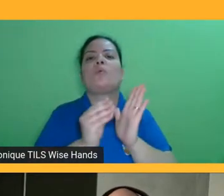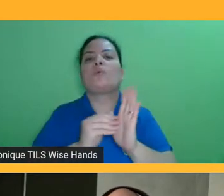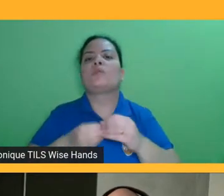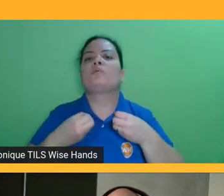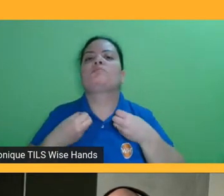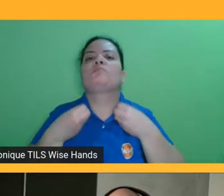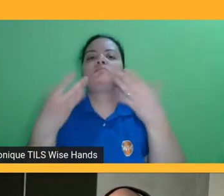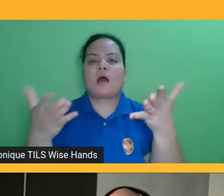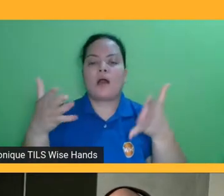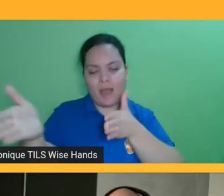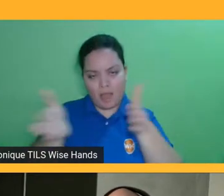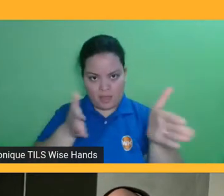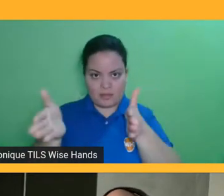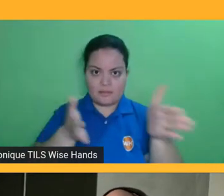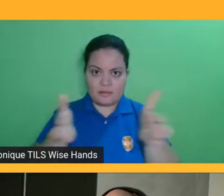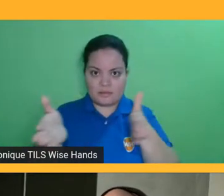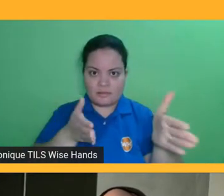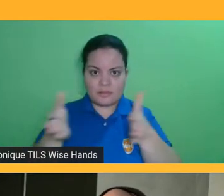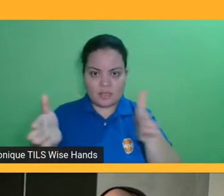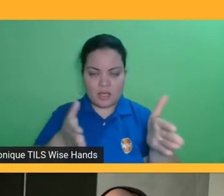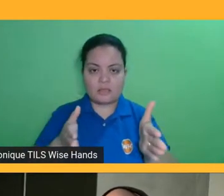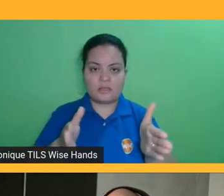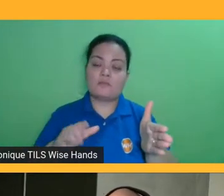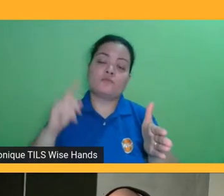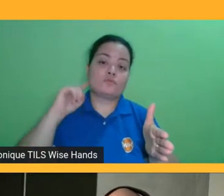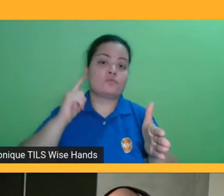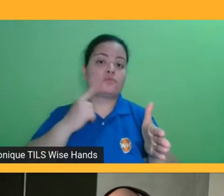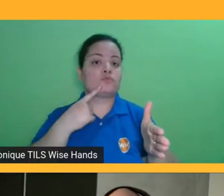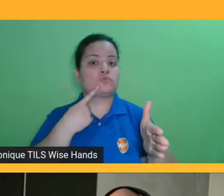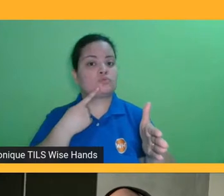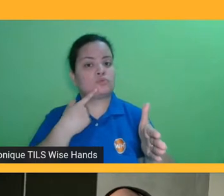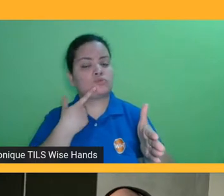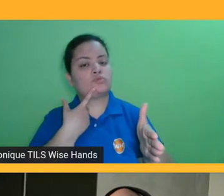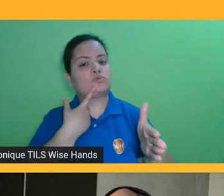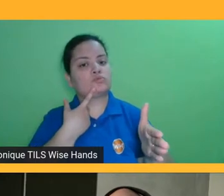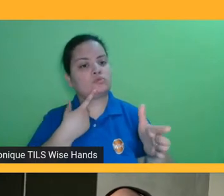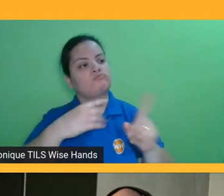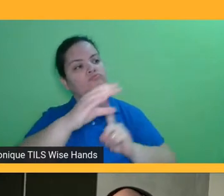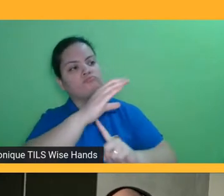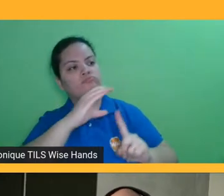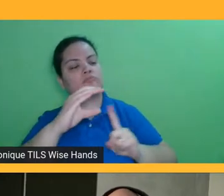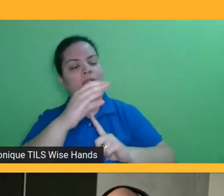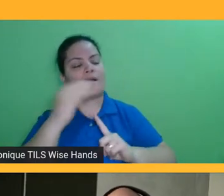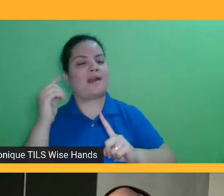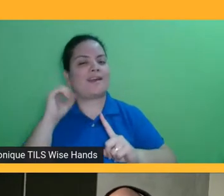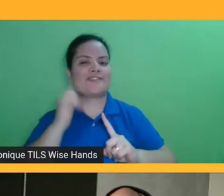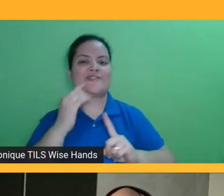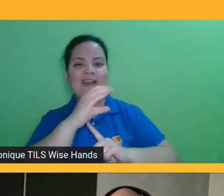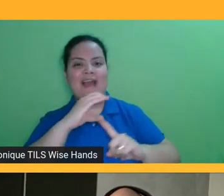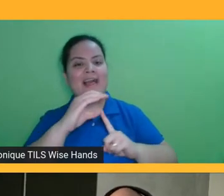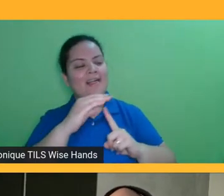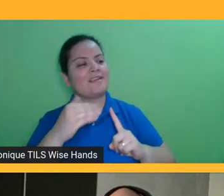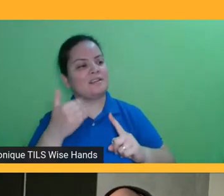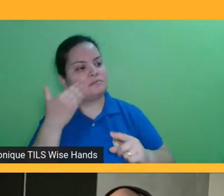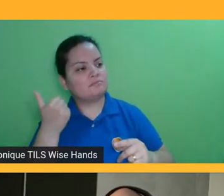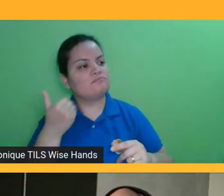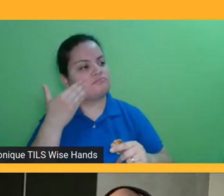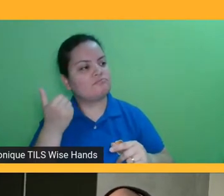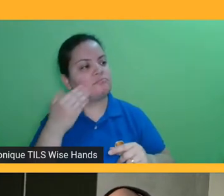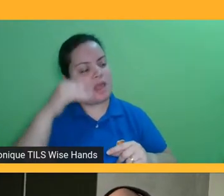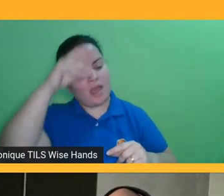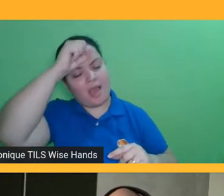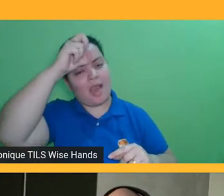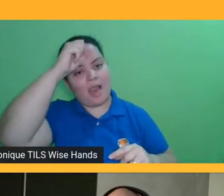esse conteúdo puder permear, para chegar até eles, vai ser mais fácil da gente conseguir novos leitores, principalmente na categoria de pessoas